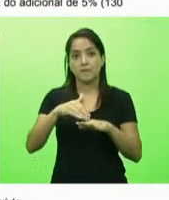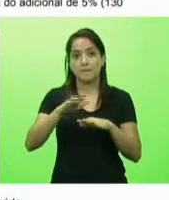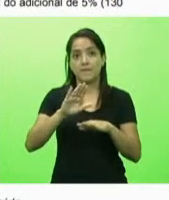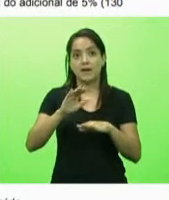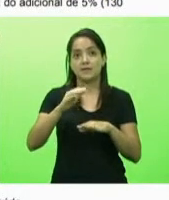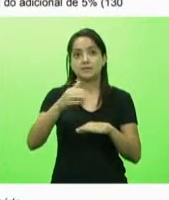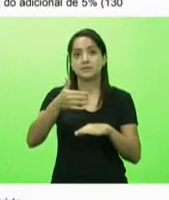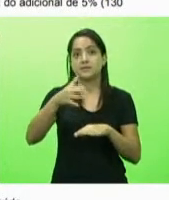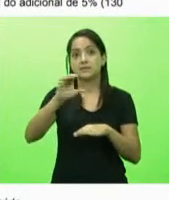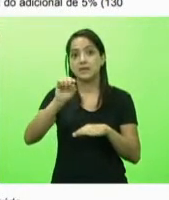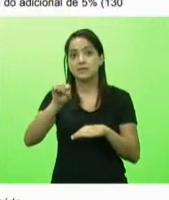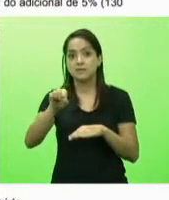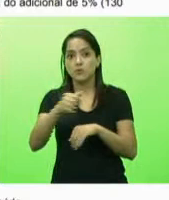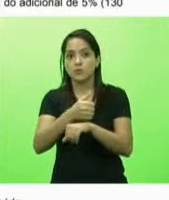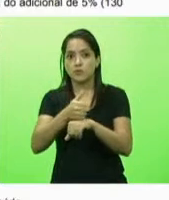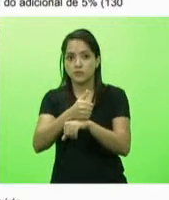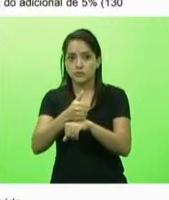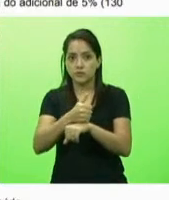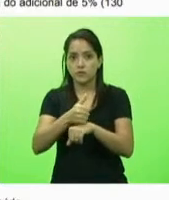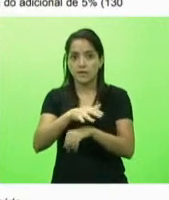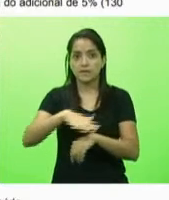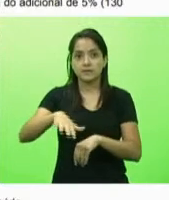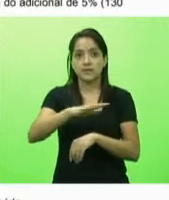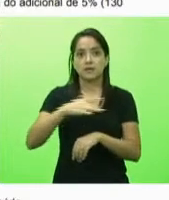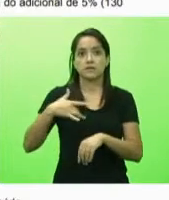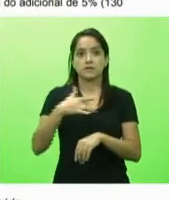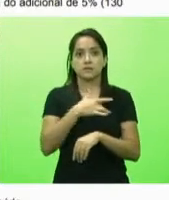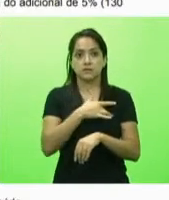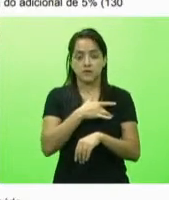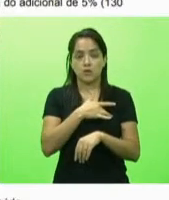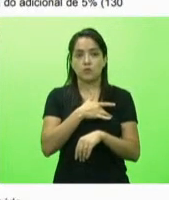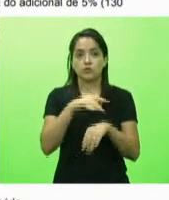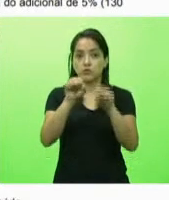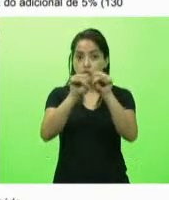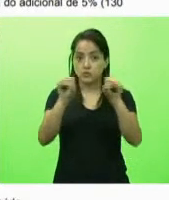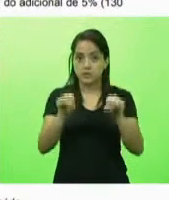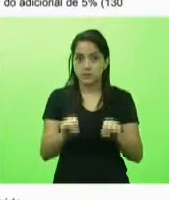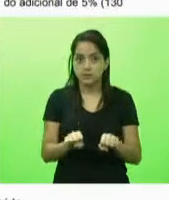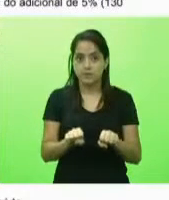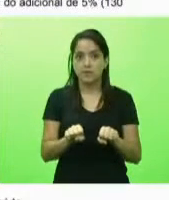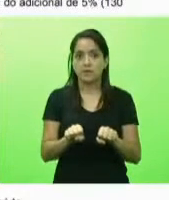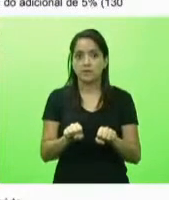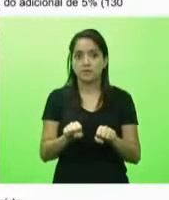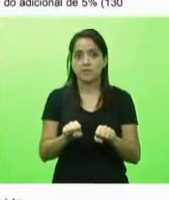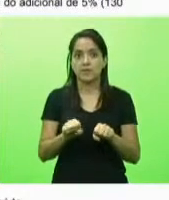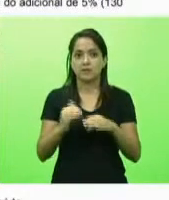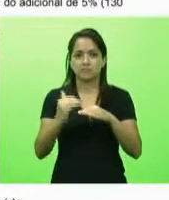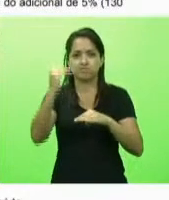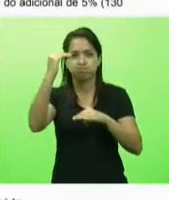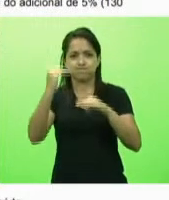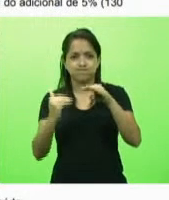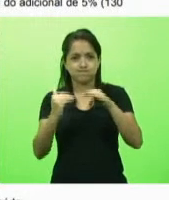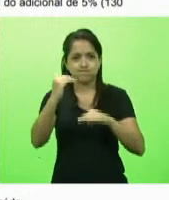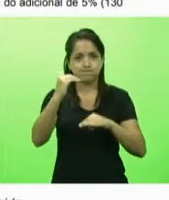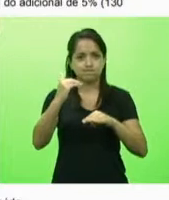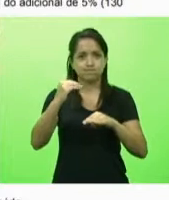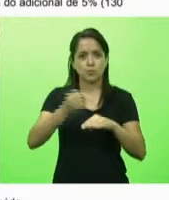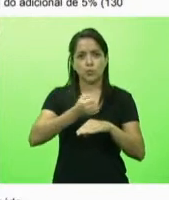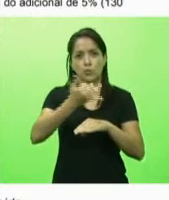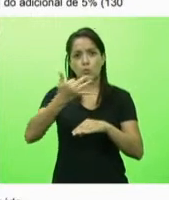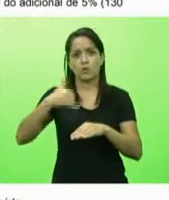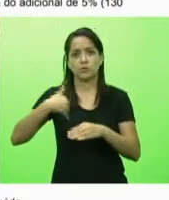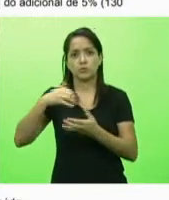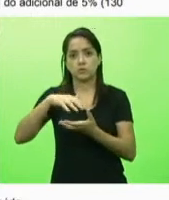mil profissionais de saúde no sistema e também havia uma discrepância de número de idosos o Ministério da Saúde